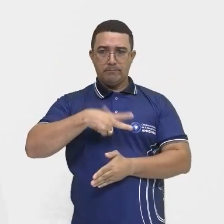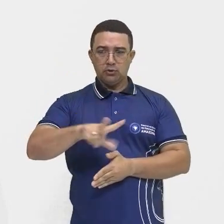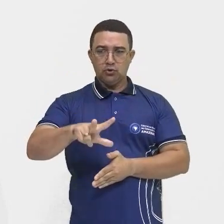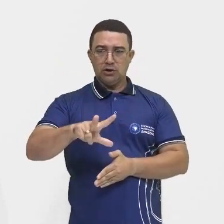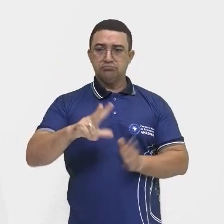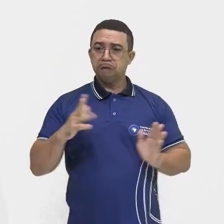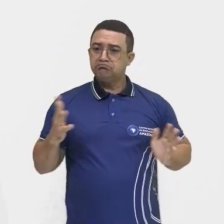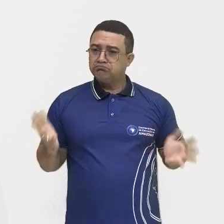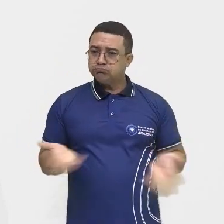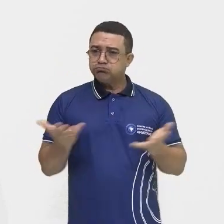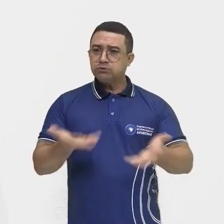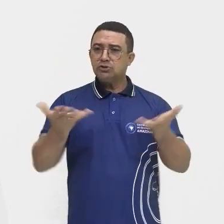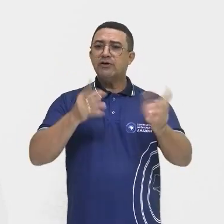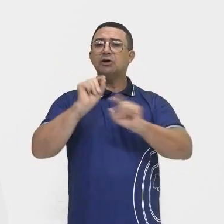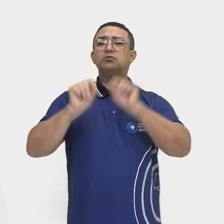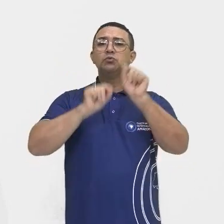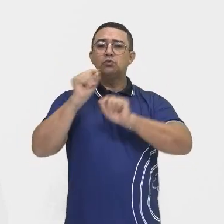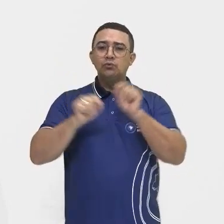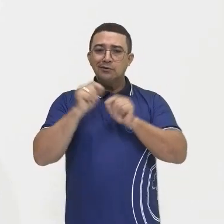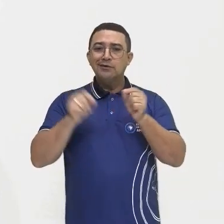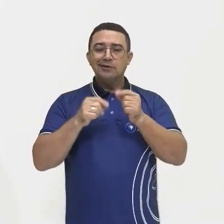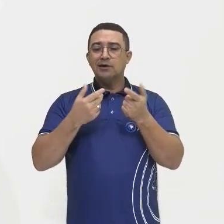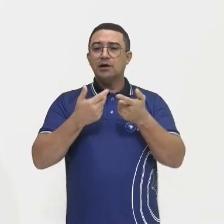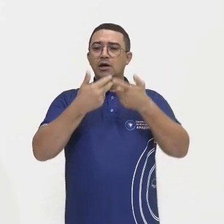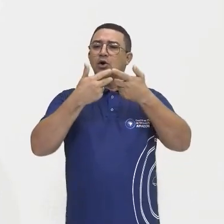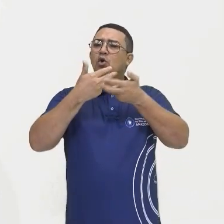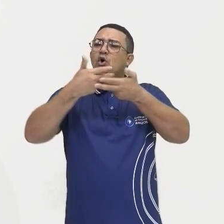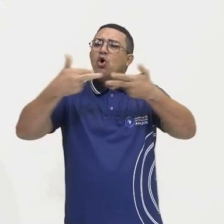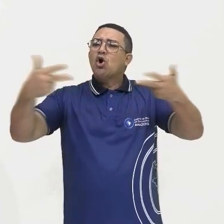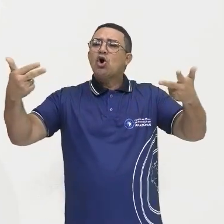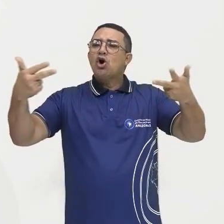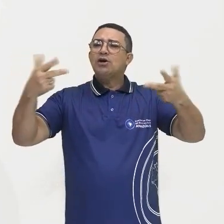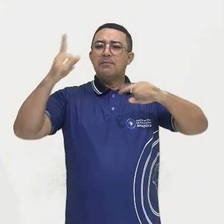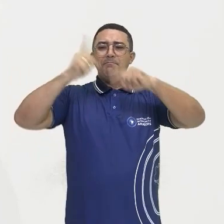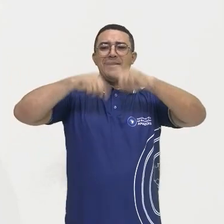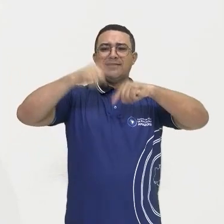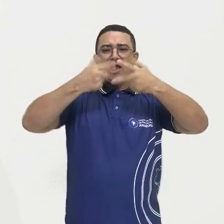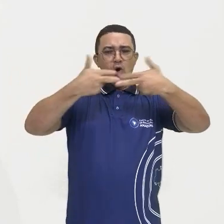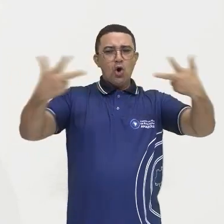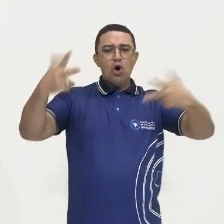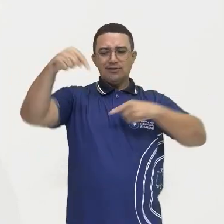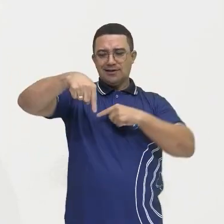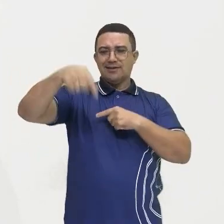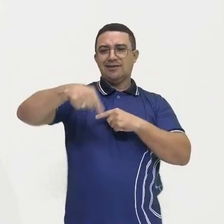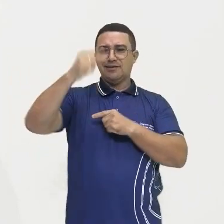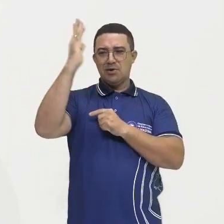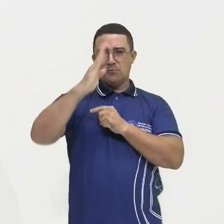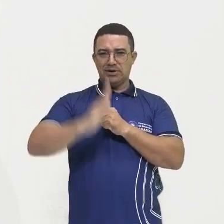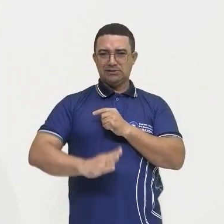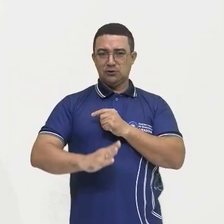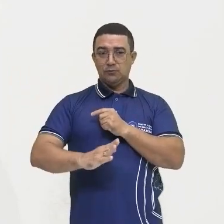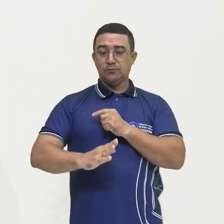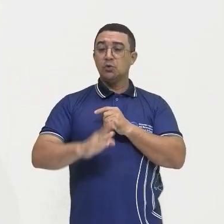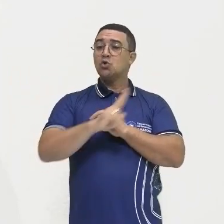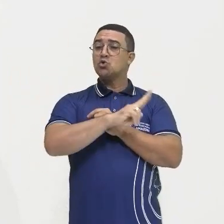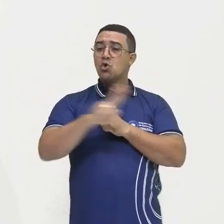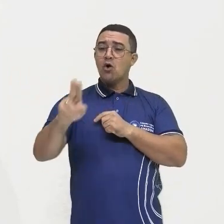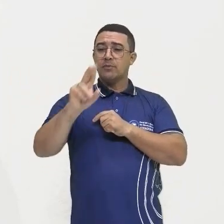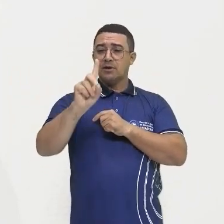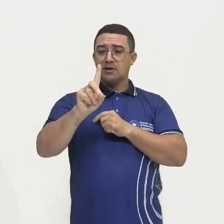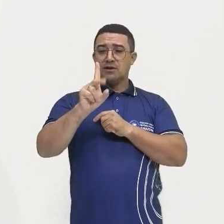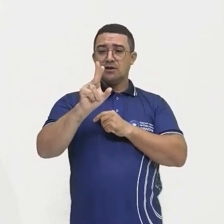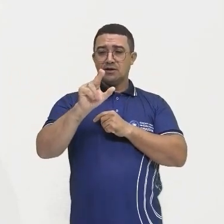Incentivada principalmente pelas drogas do sertão, né gente? Portugueses, eles vieram aqui à